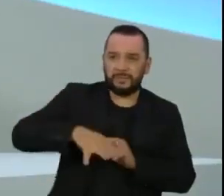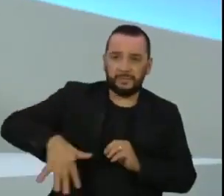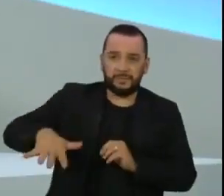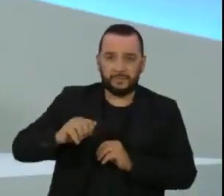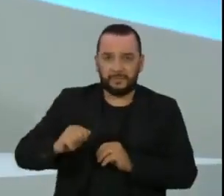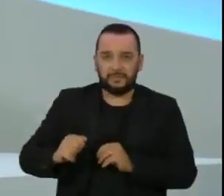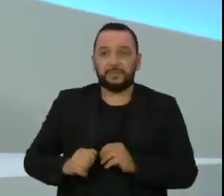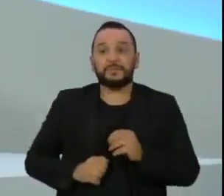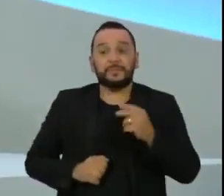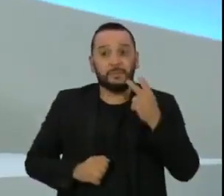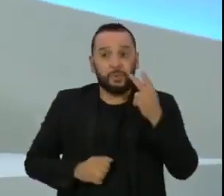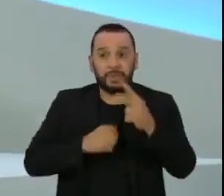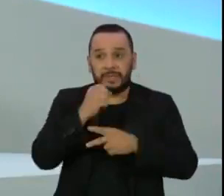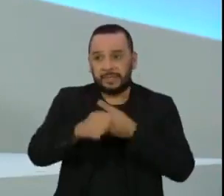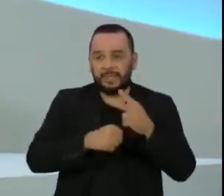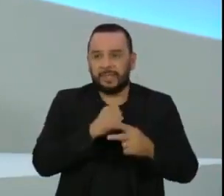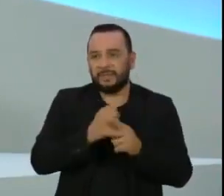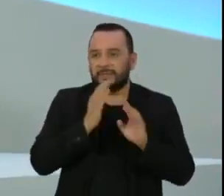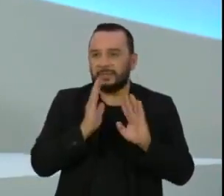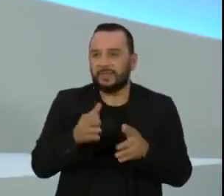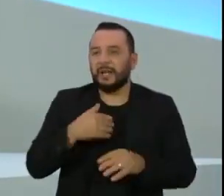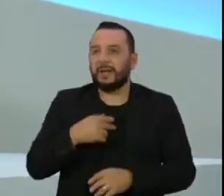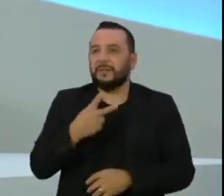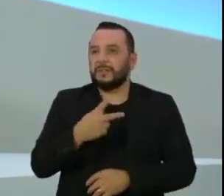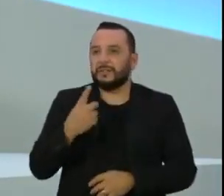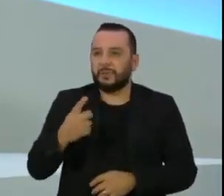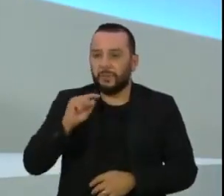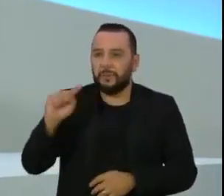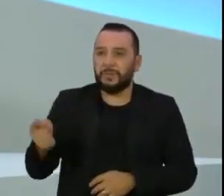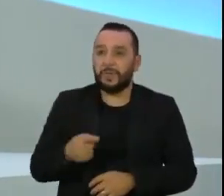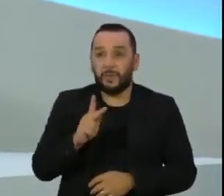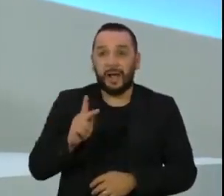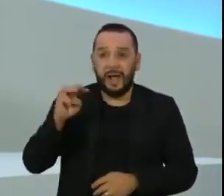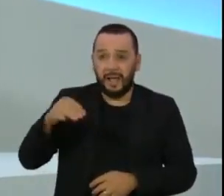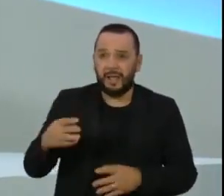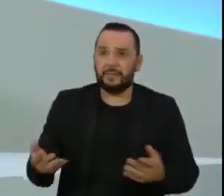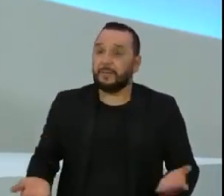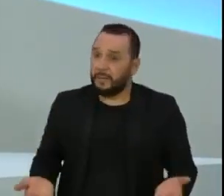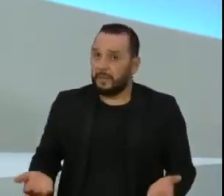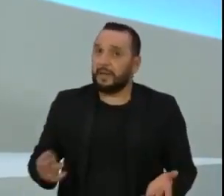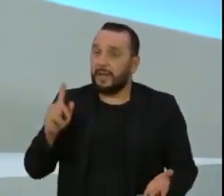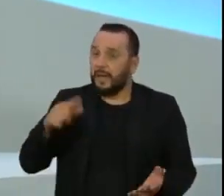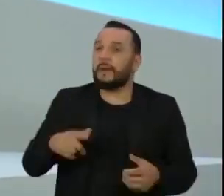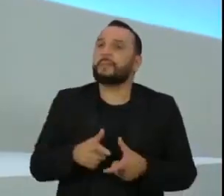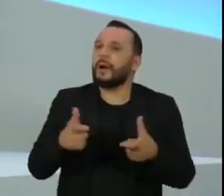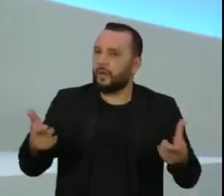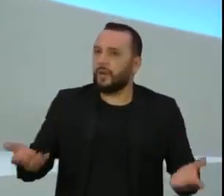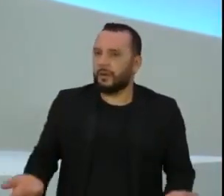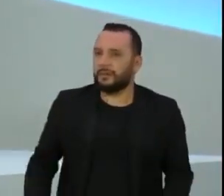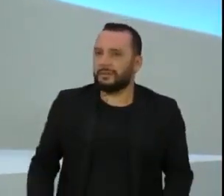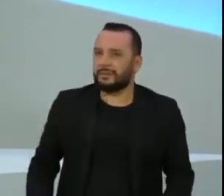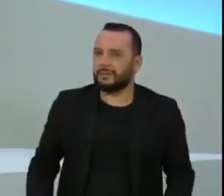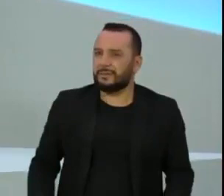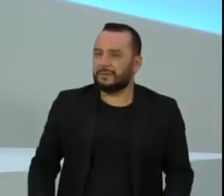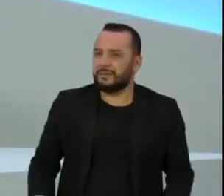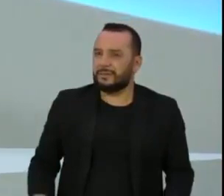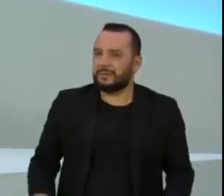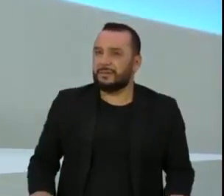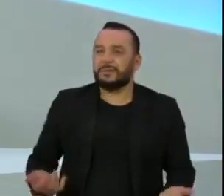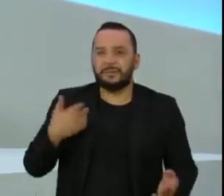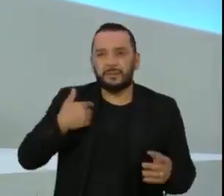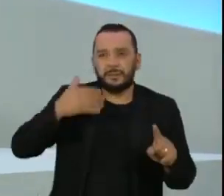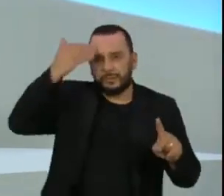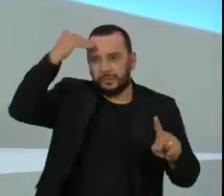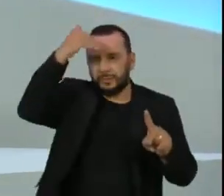de acordo com o PRODES, foram 21 mil quilômetros quadrados. É bastante maior. Qual é a responsabilidade